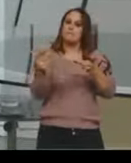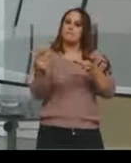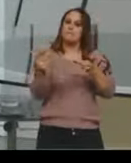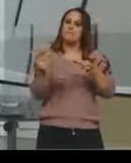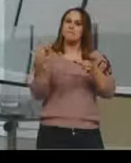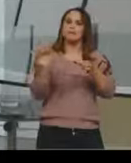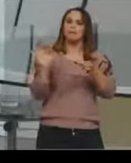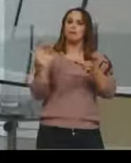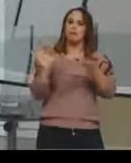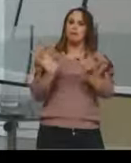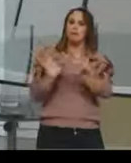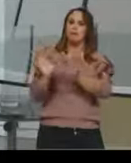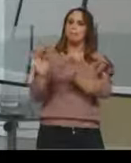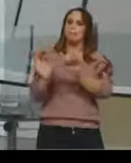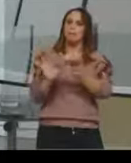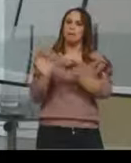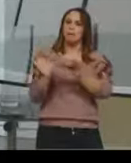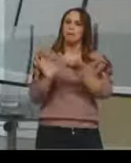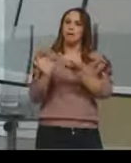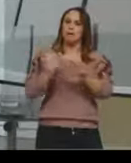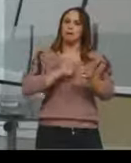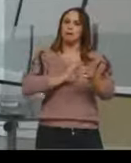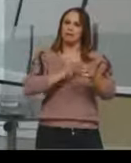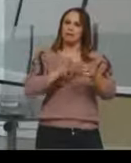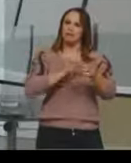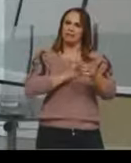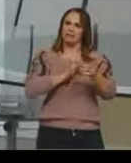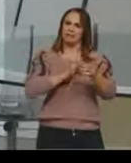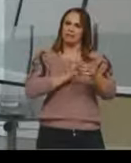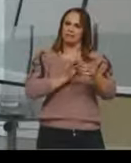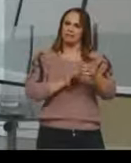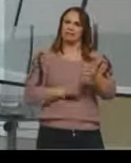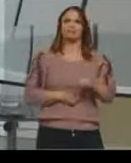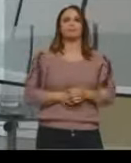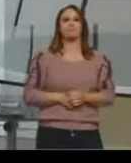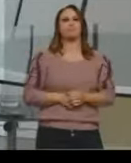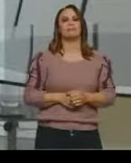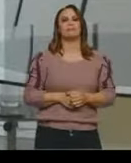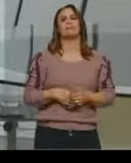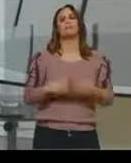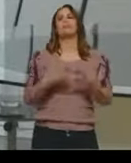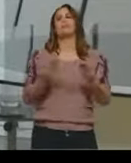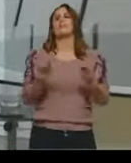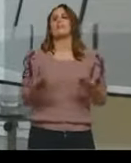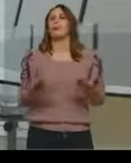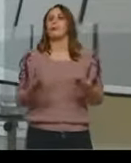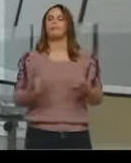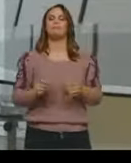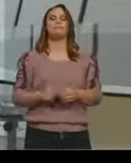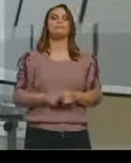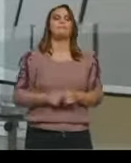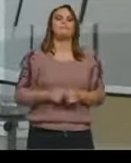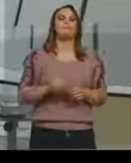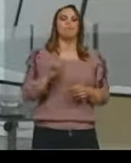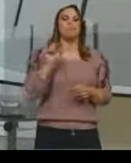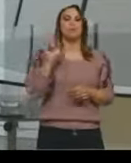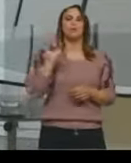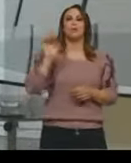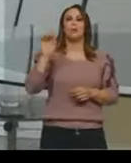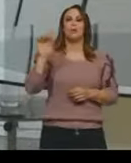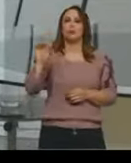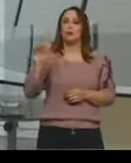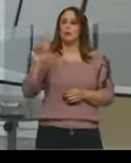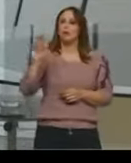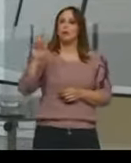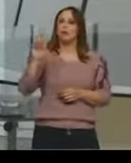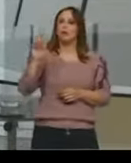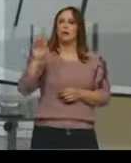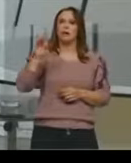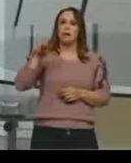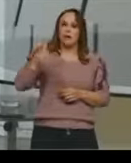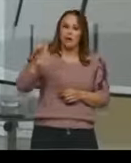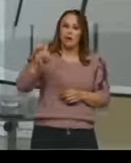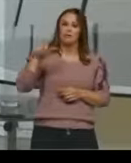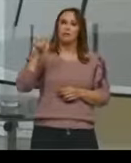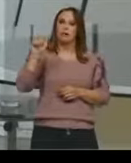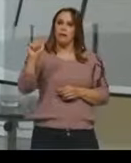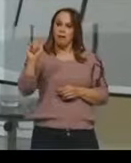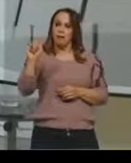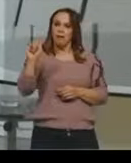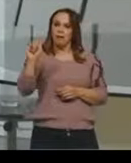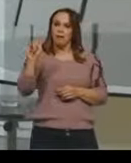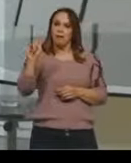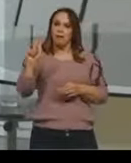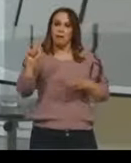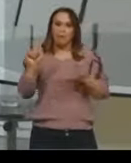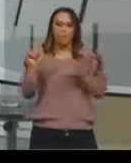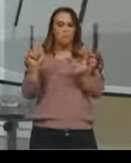essa técnica. O que vai consistir então? Em, vou pegar esse DNA e vou colocar então numa placa de gel, que a gente vai ver na próxima